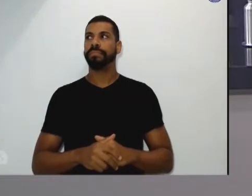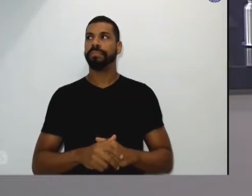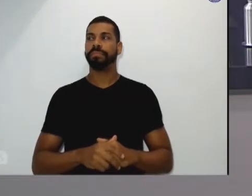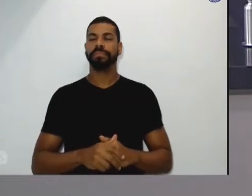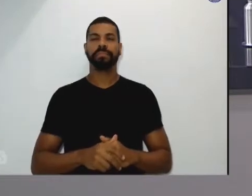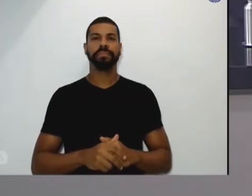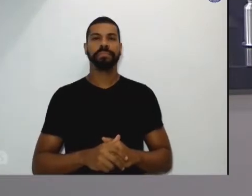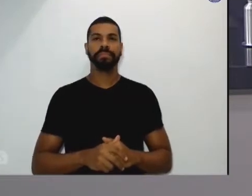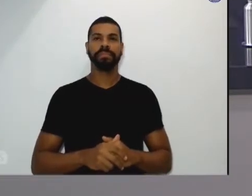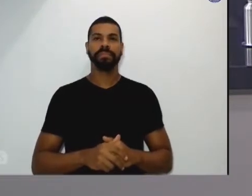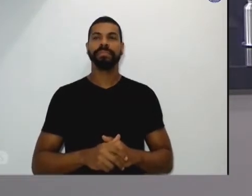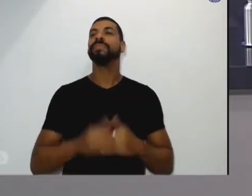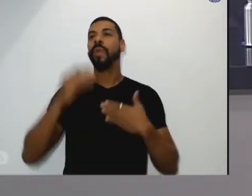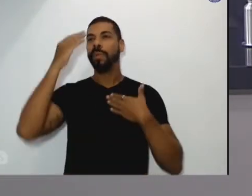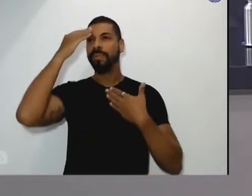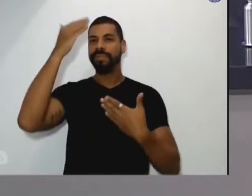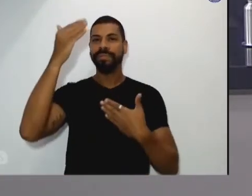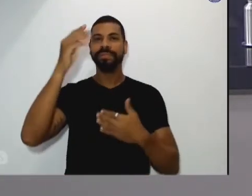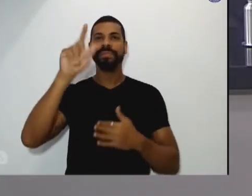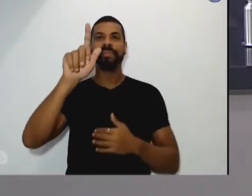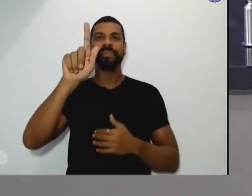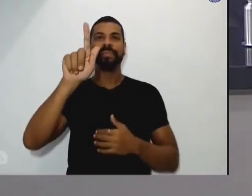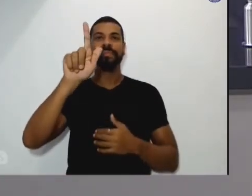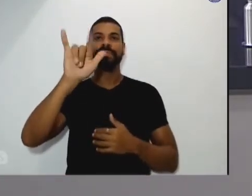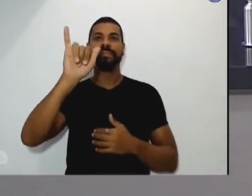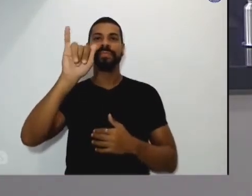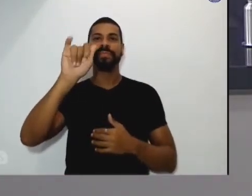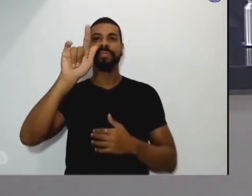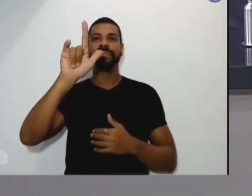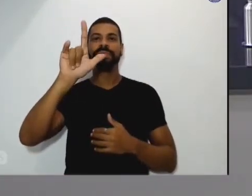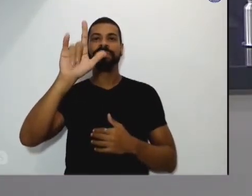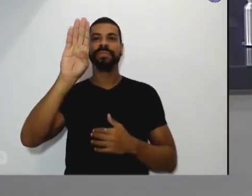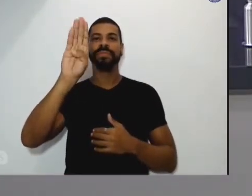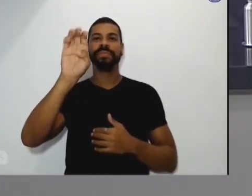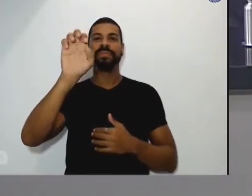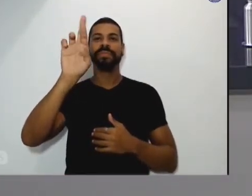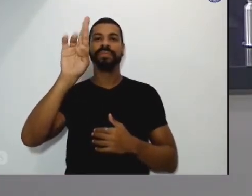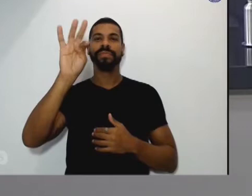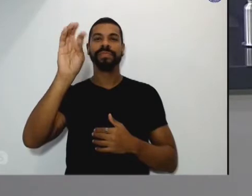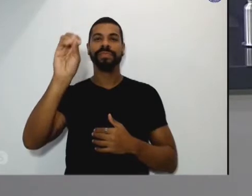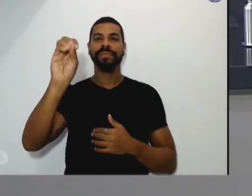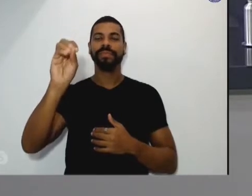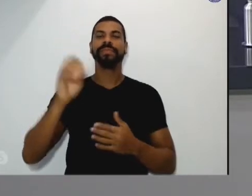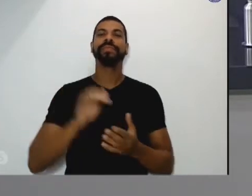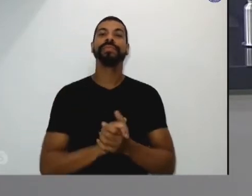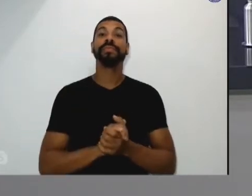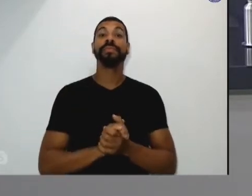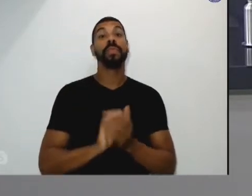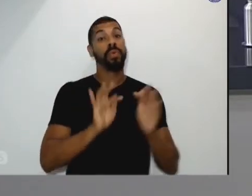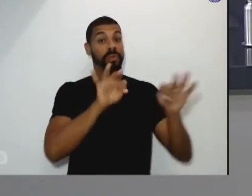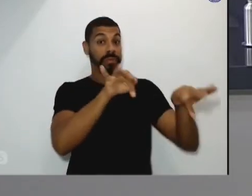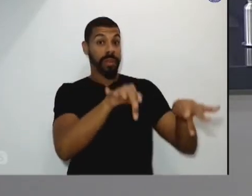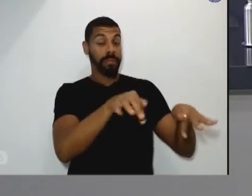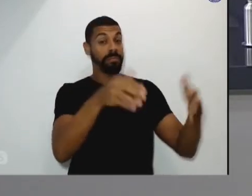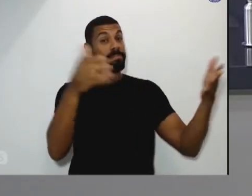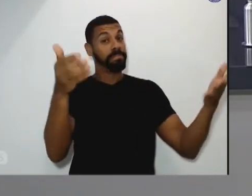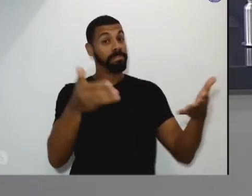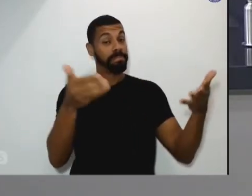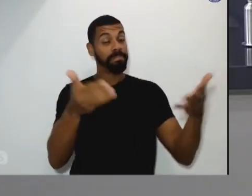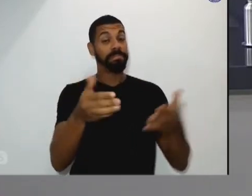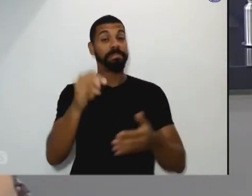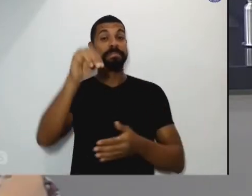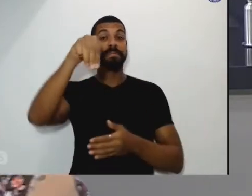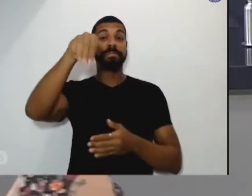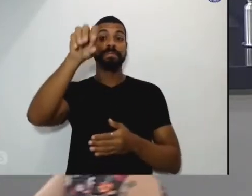obrigada Gilberto por tanta dedicação a esse grupo Deus abençoe por fim vamos ouvir a Mônica Mônica